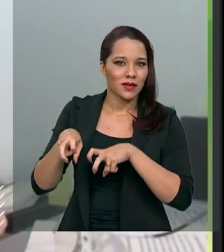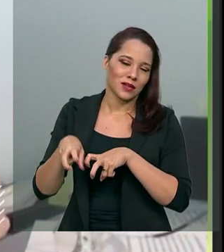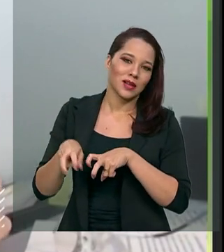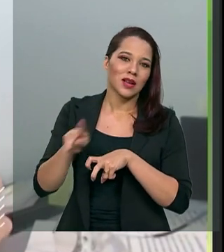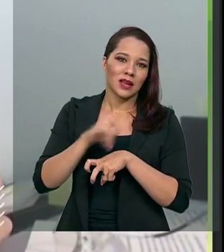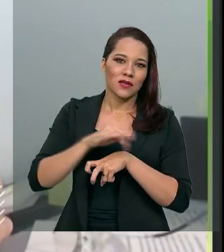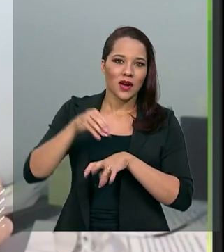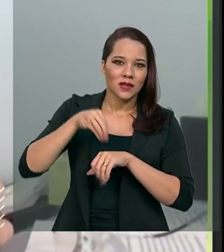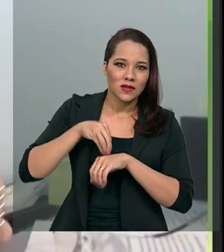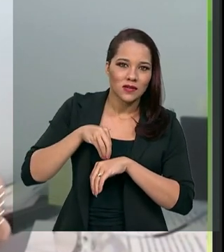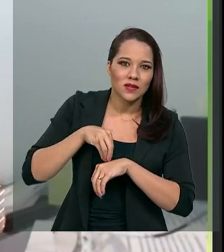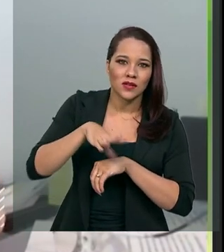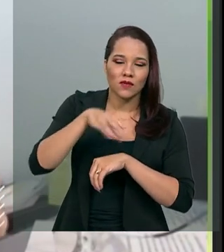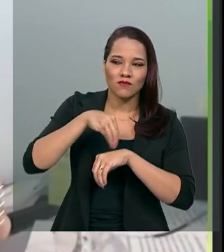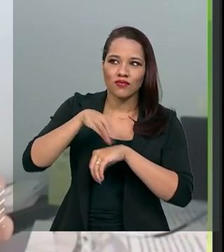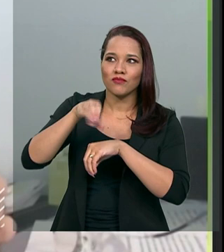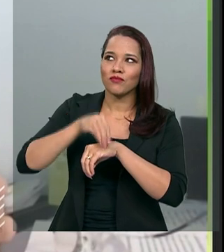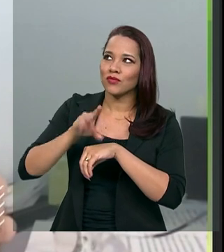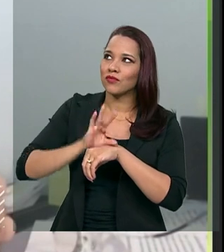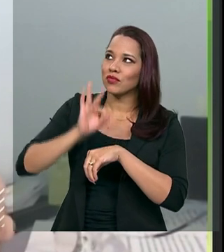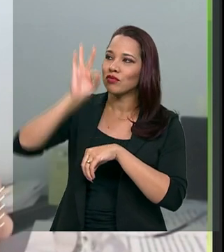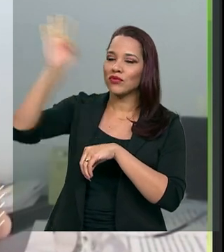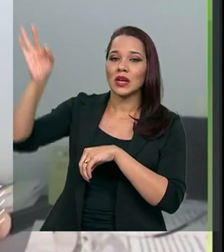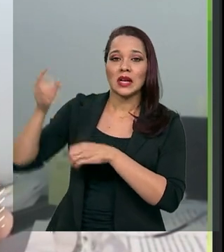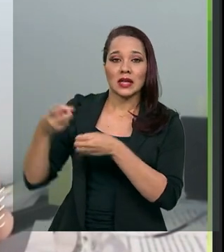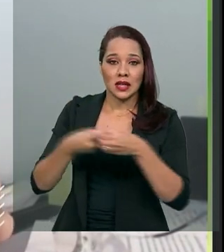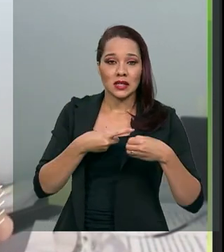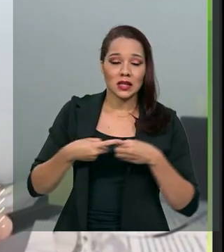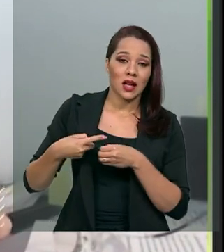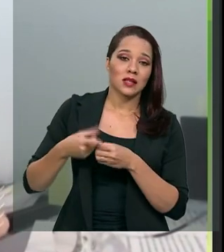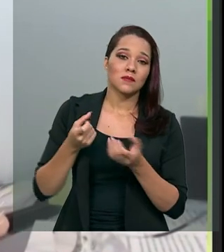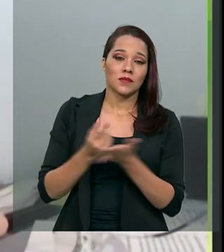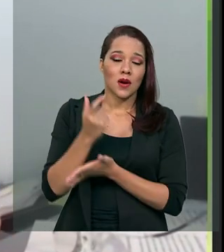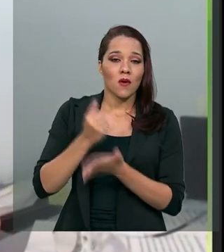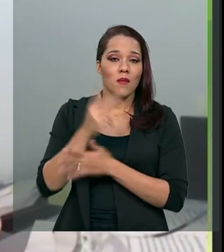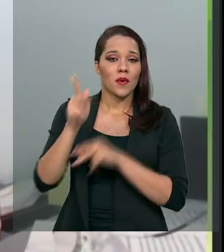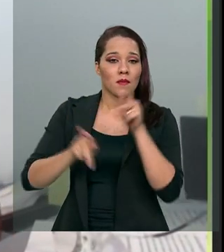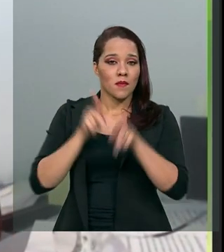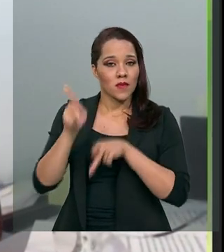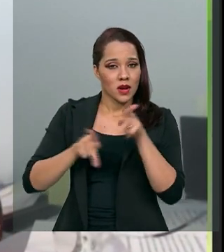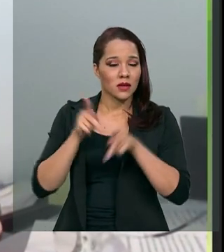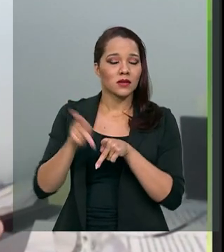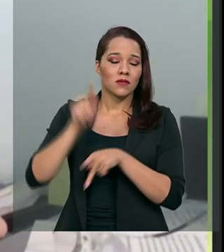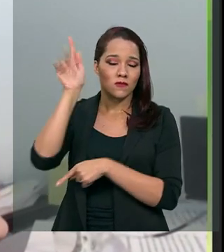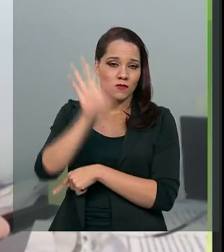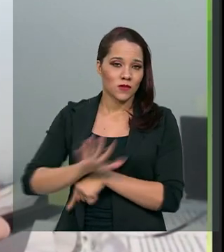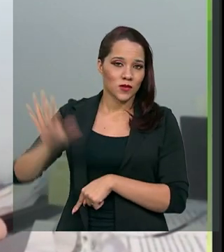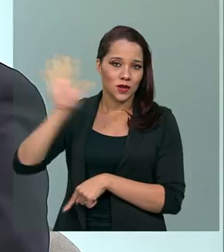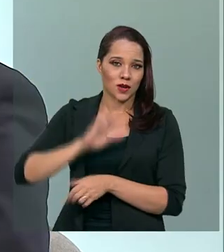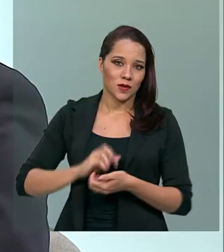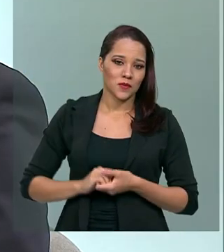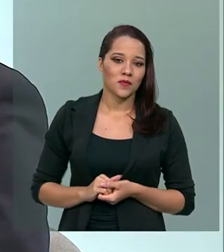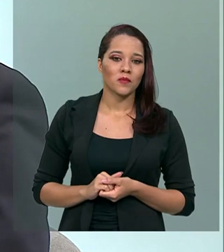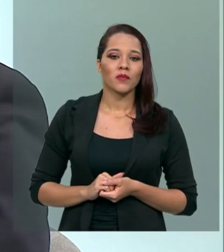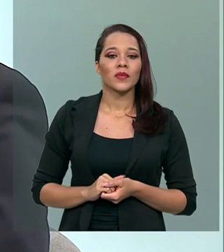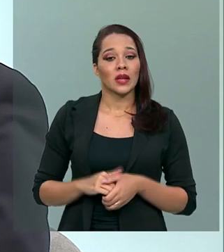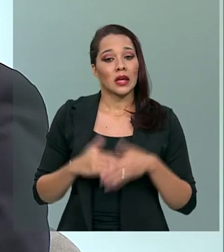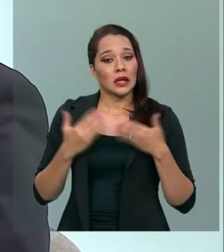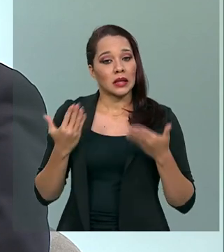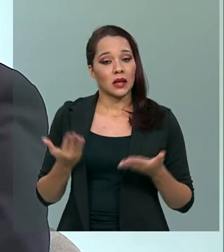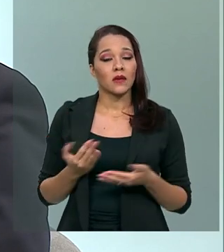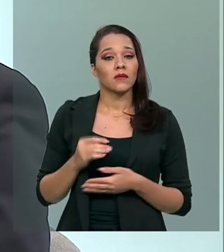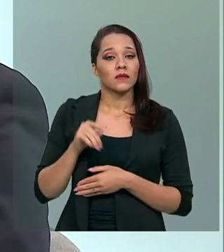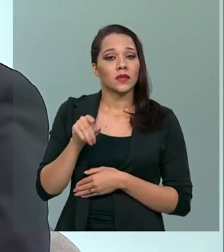distribuído nas cidades para o consumo da população de um modo geral. Então, você